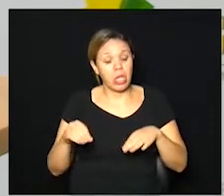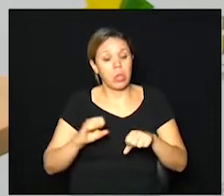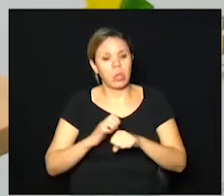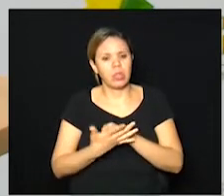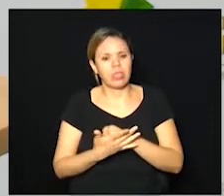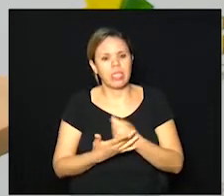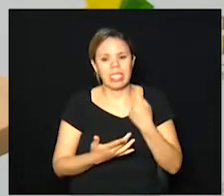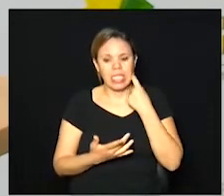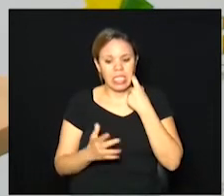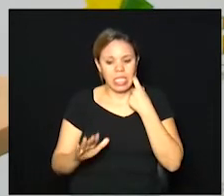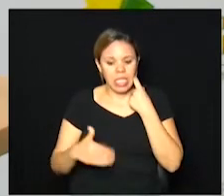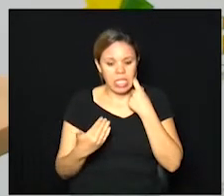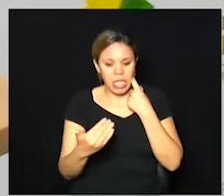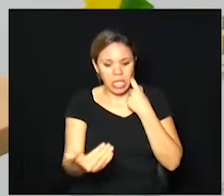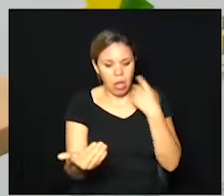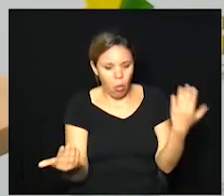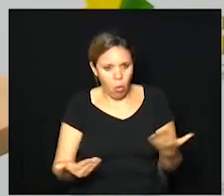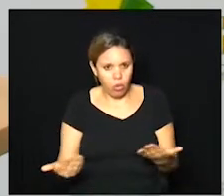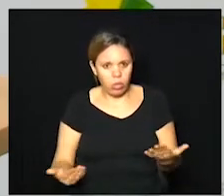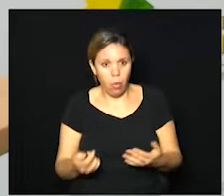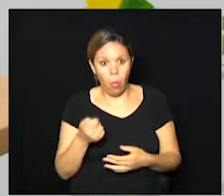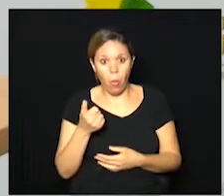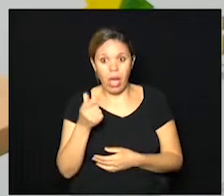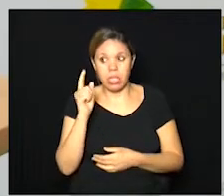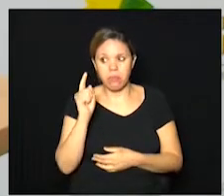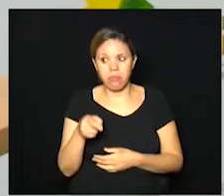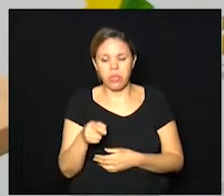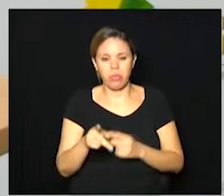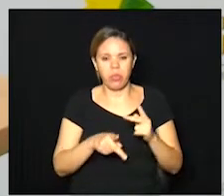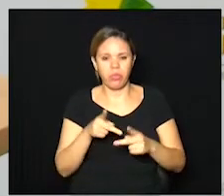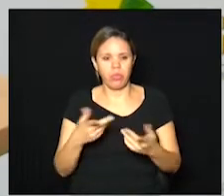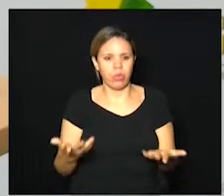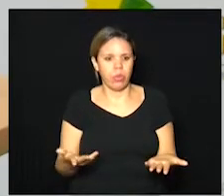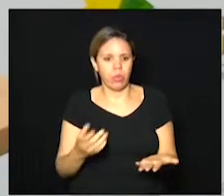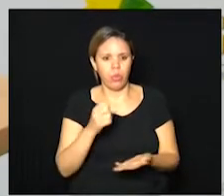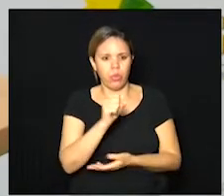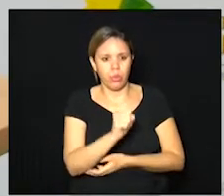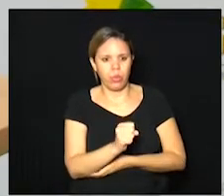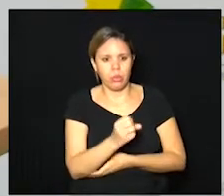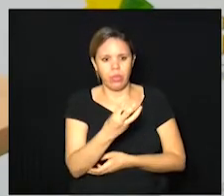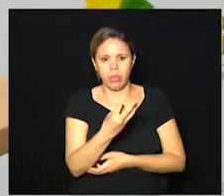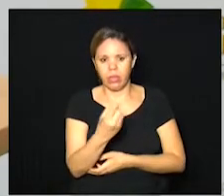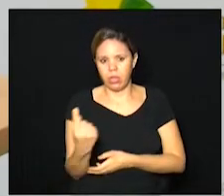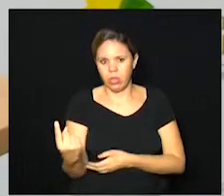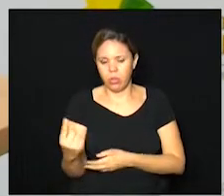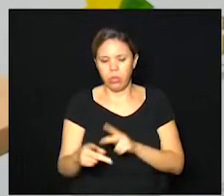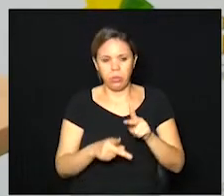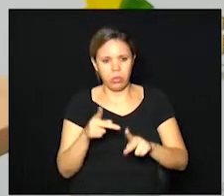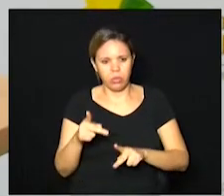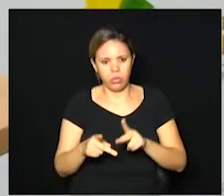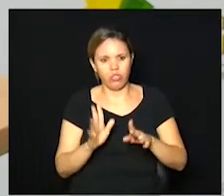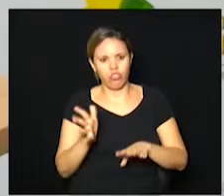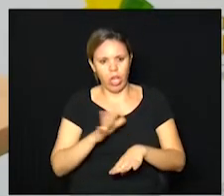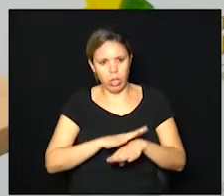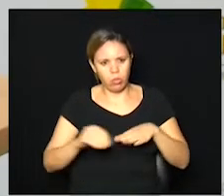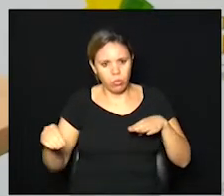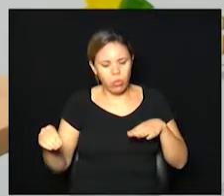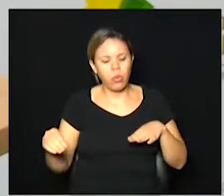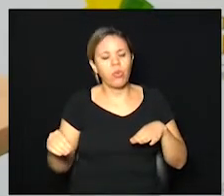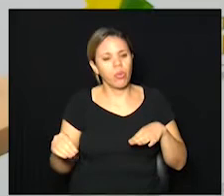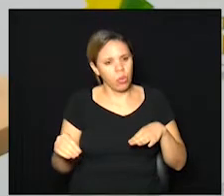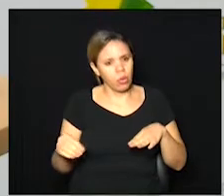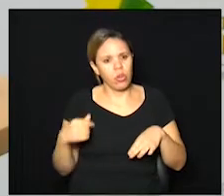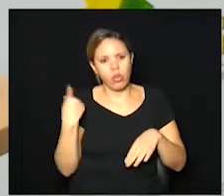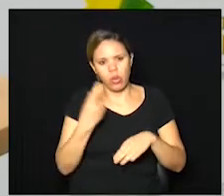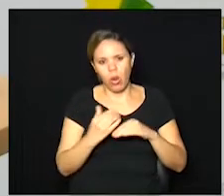sexta para hoje foram quase mil, foram 831 pessoas recuperadas. Nós